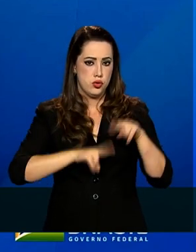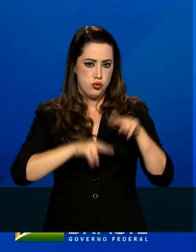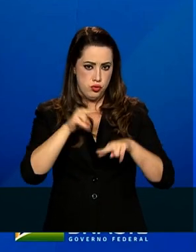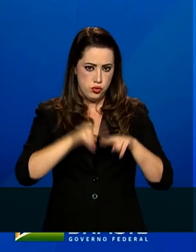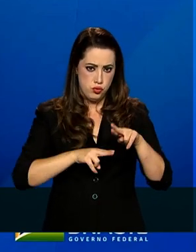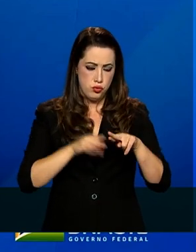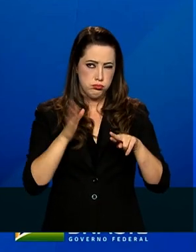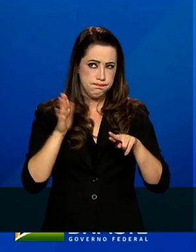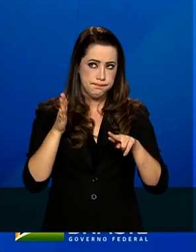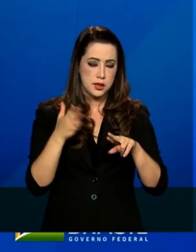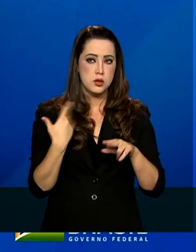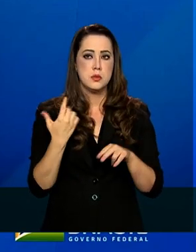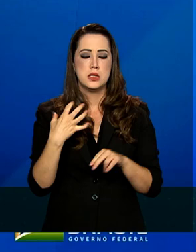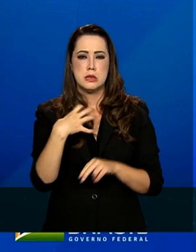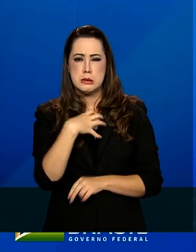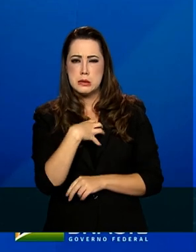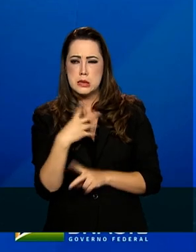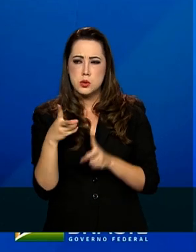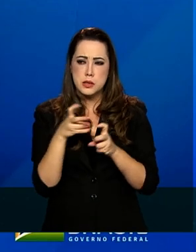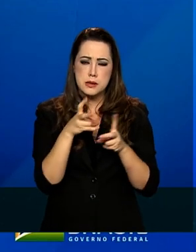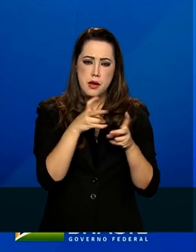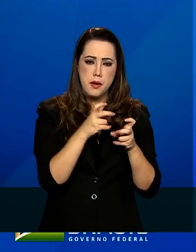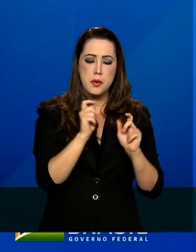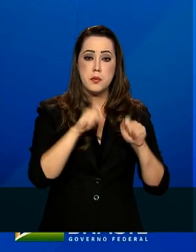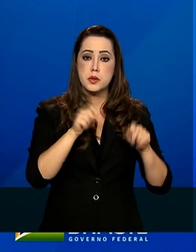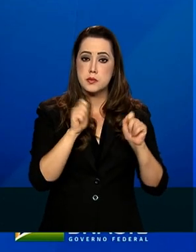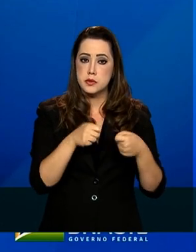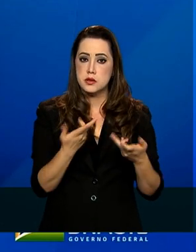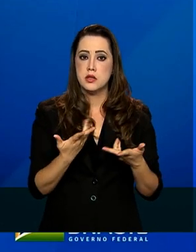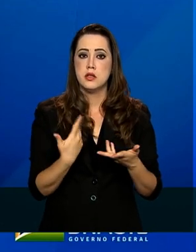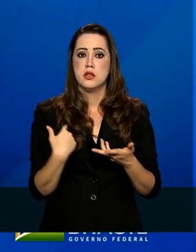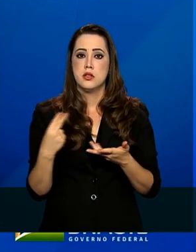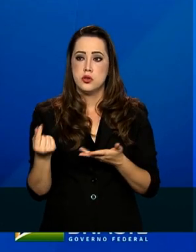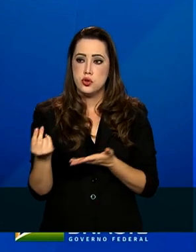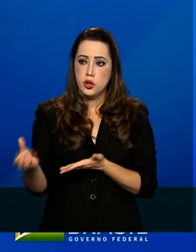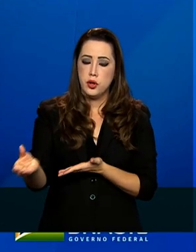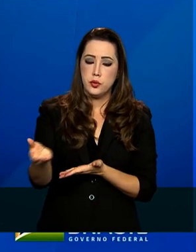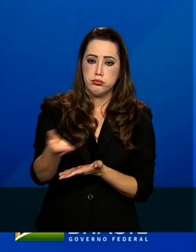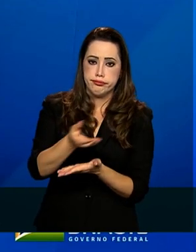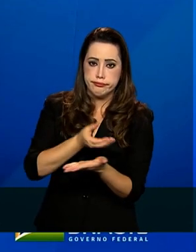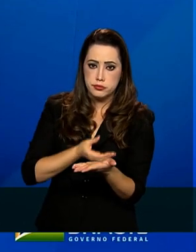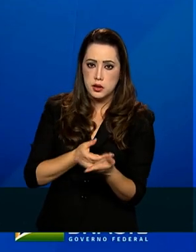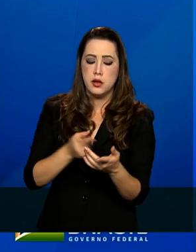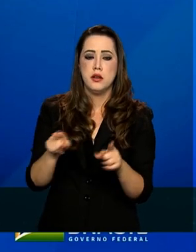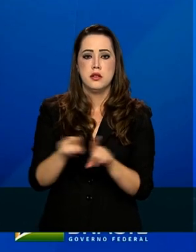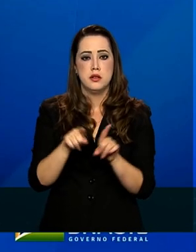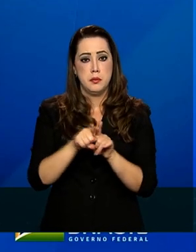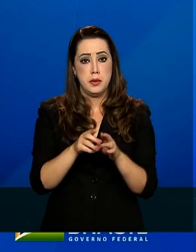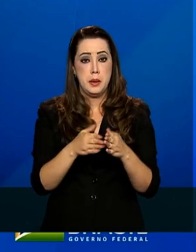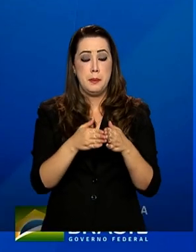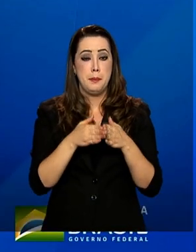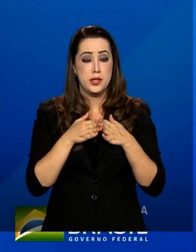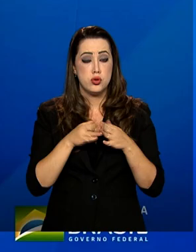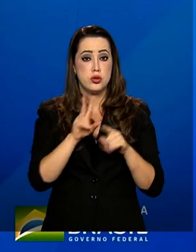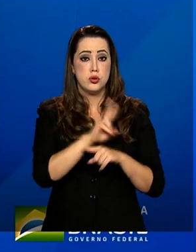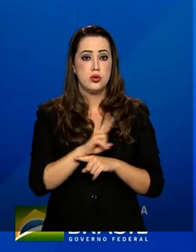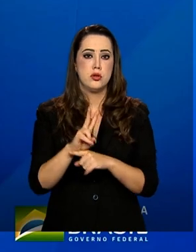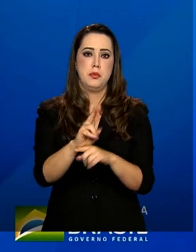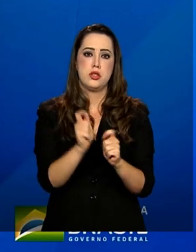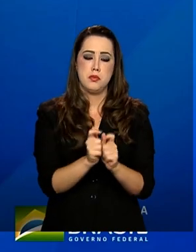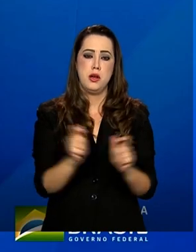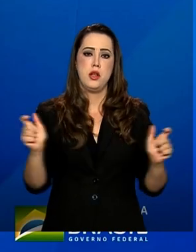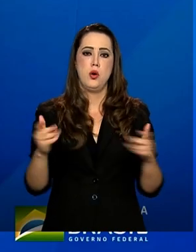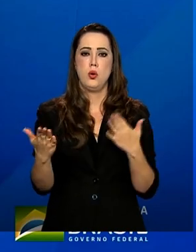recuperação dos seus níveis, tanto de receitas de serviços quanto de demanda por crédito, maior